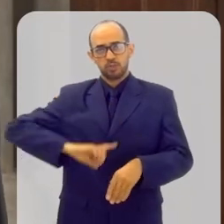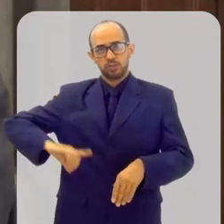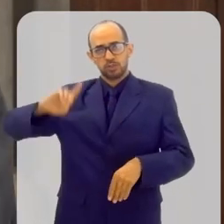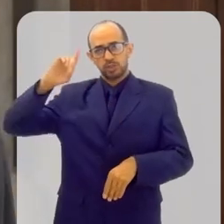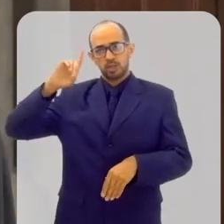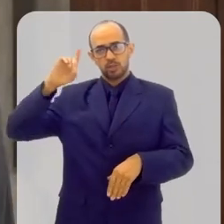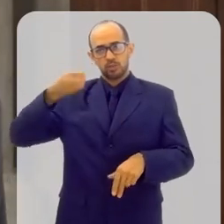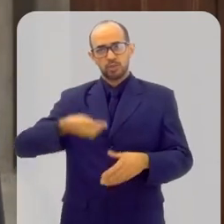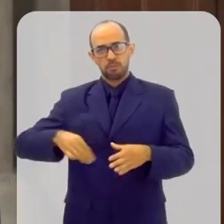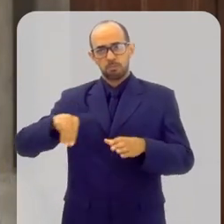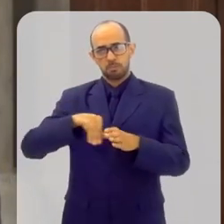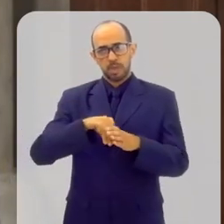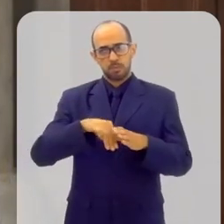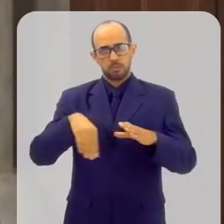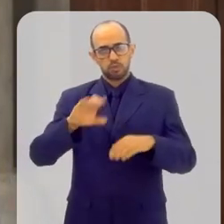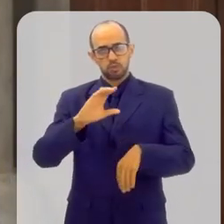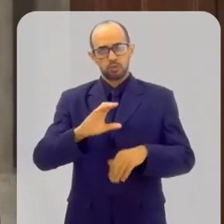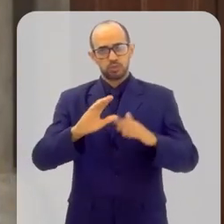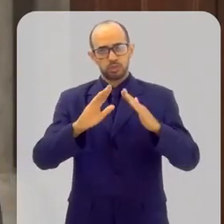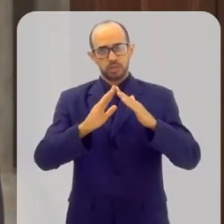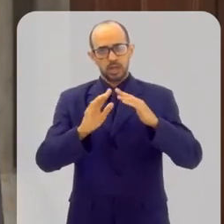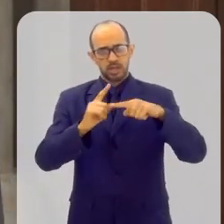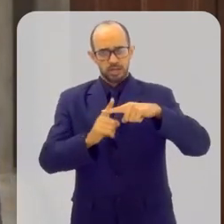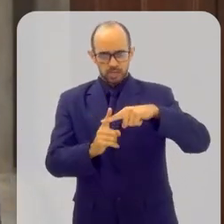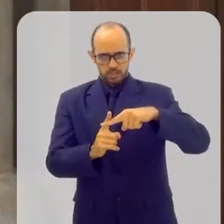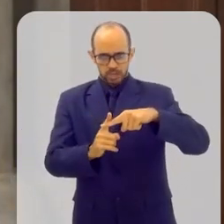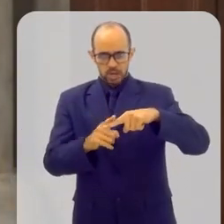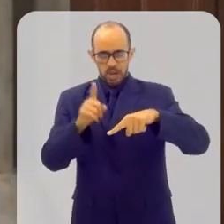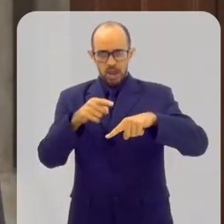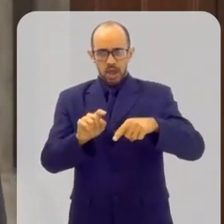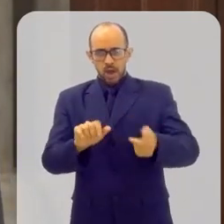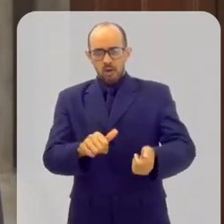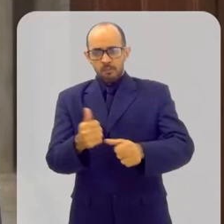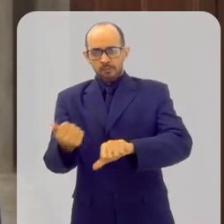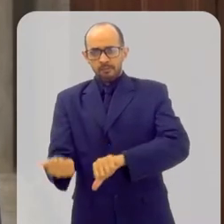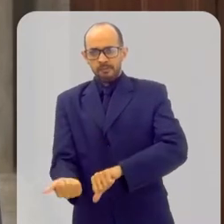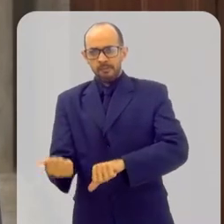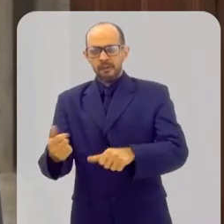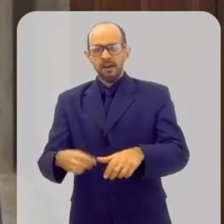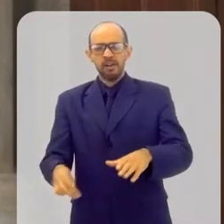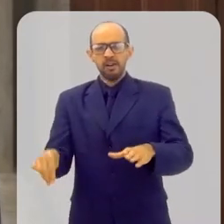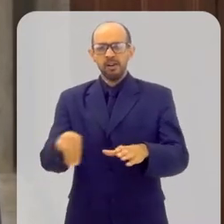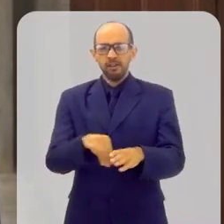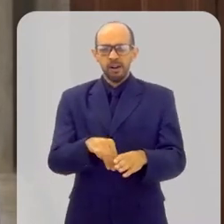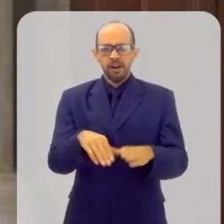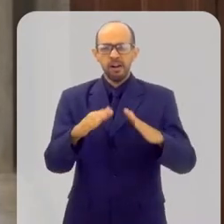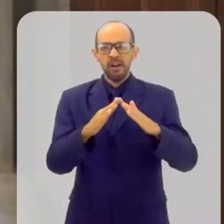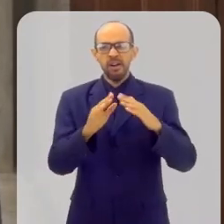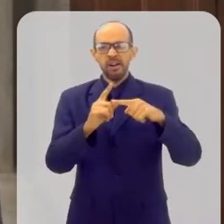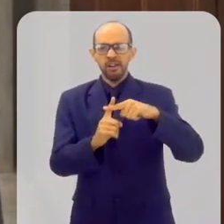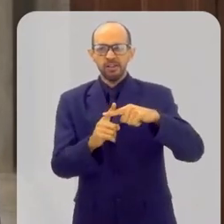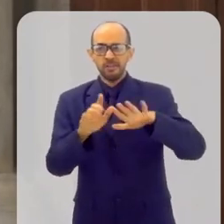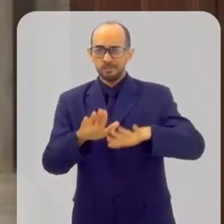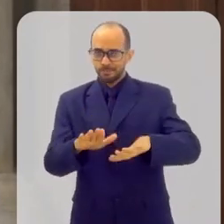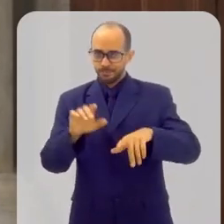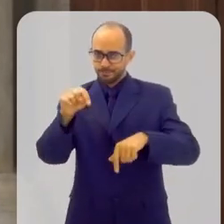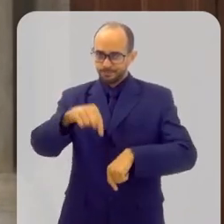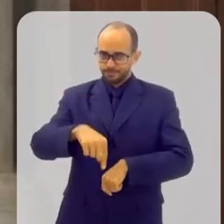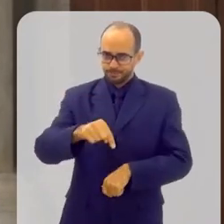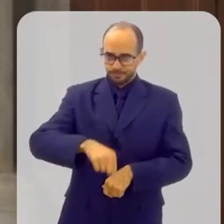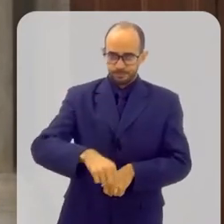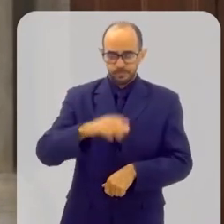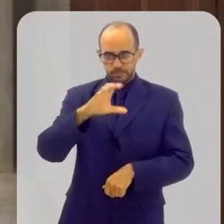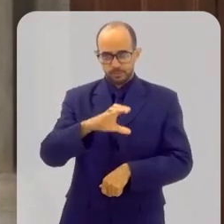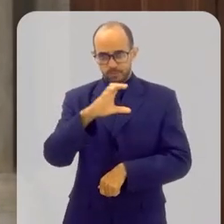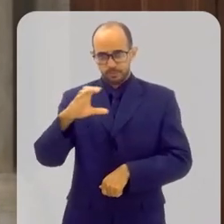membros da Igreja. Então, através do batismo, a pessoa se torna membro da Igreja. Agora, aqui entre nós,